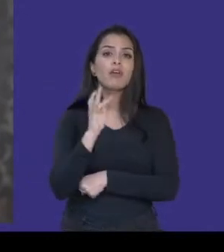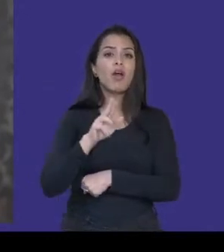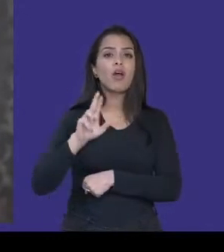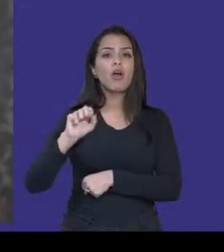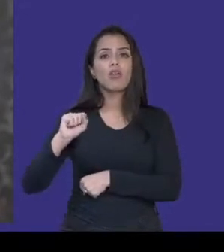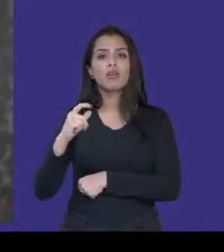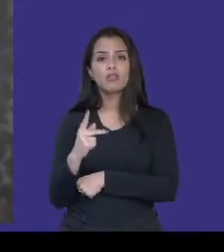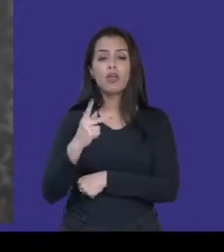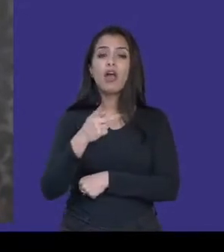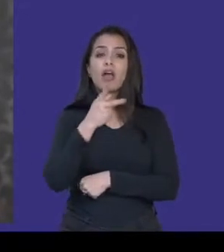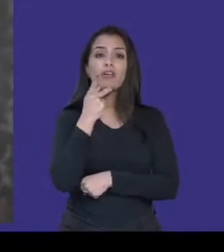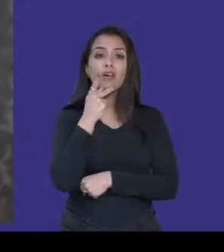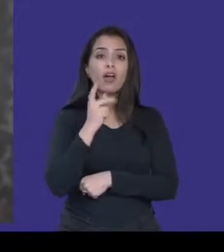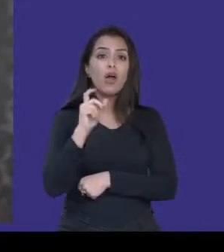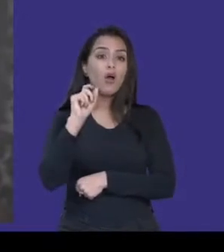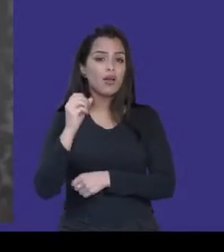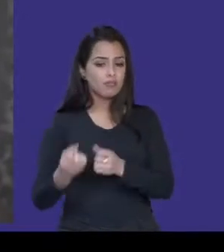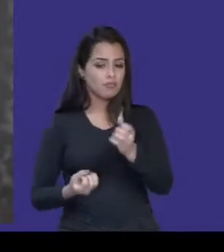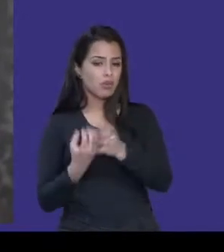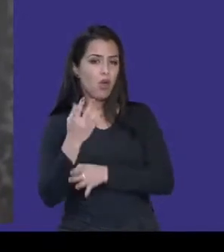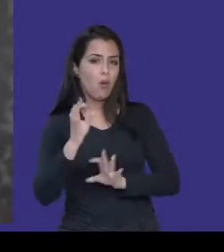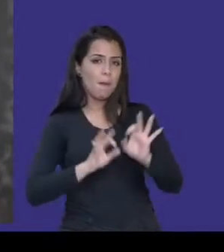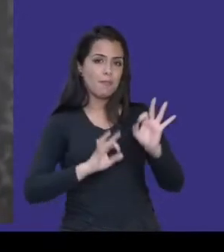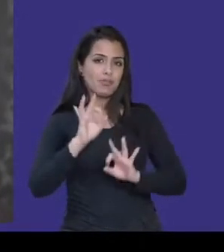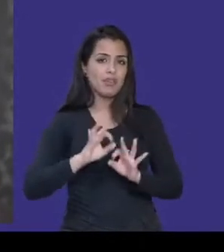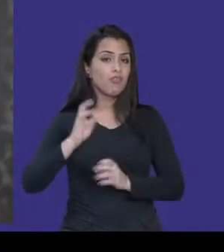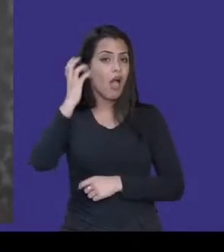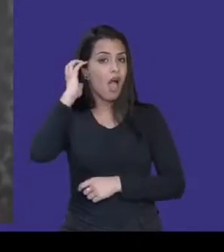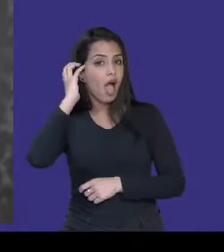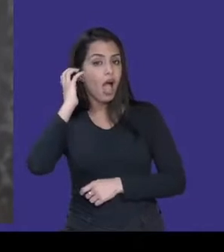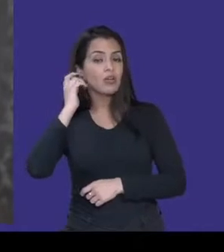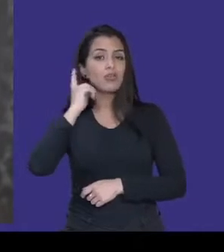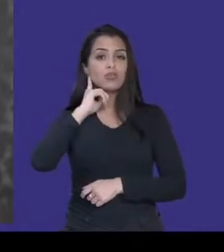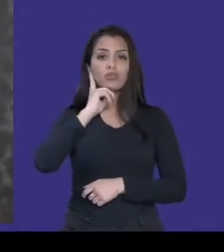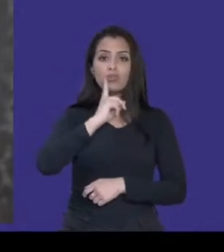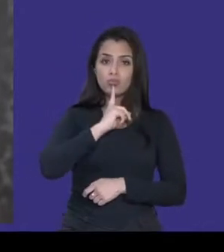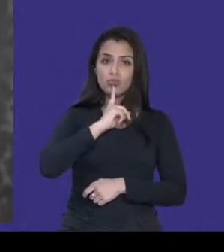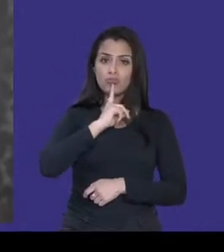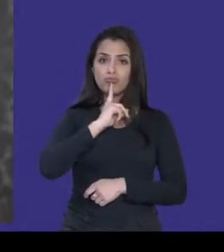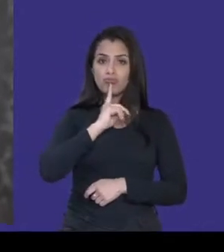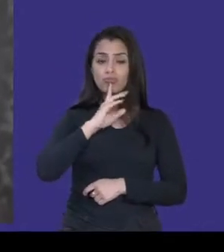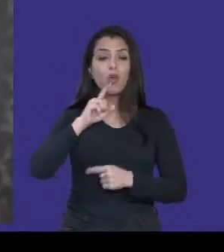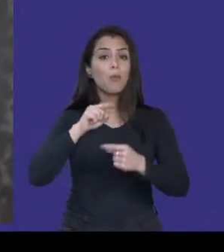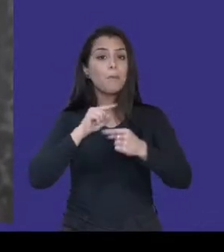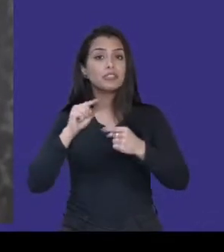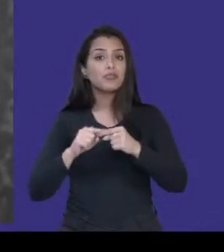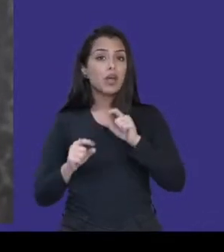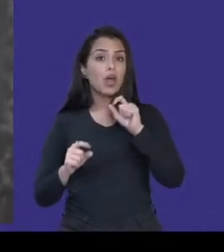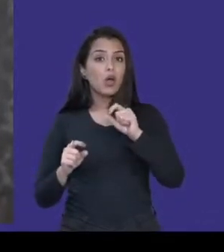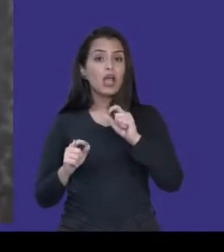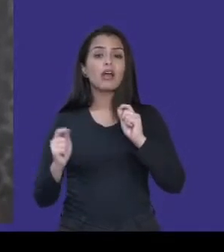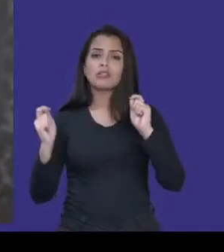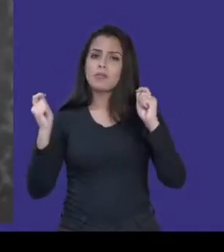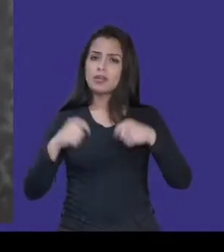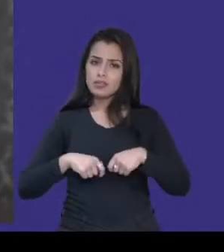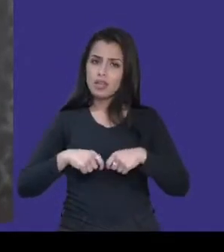Rádio Surda. Não sei se ainda existe com esse nome, mas a ideia era aproveitar as possibilidades que a